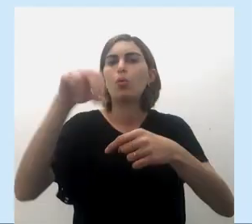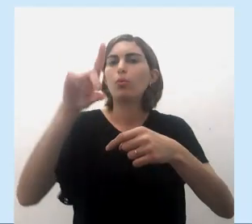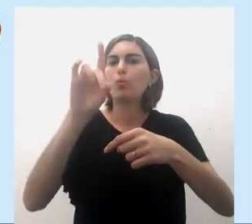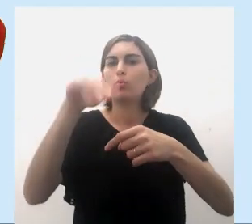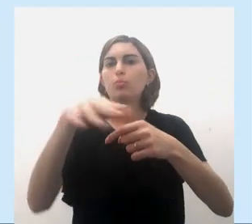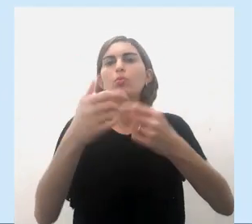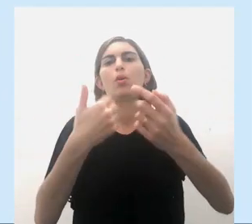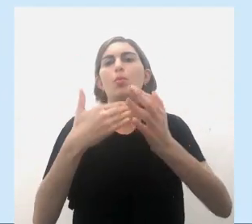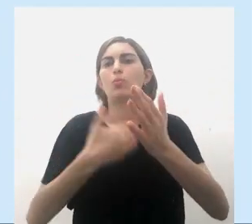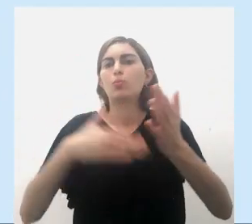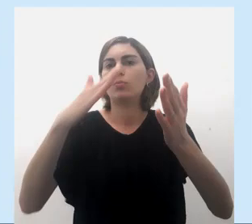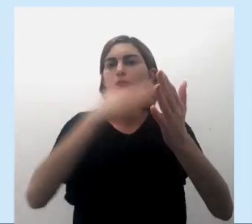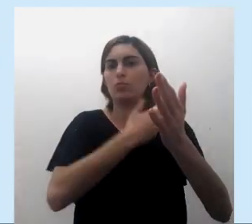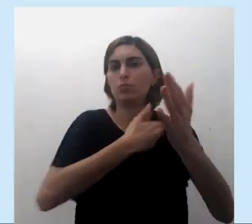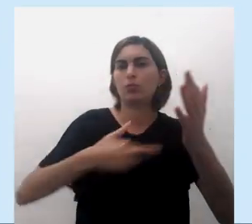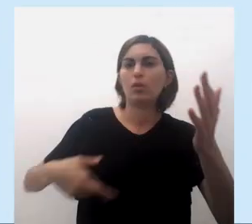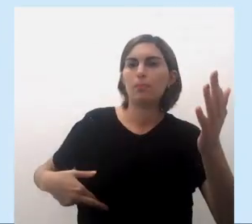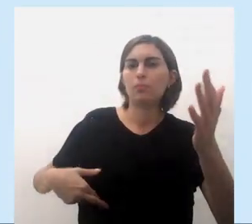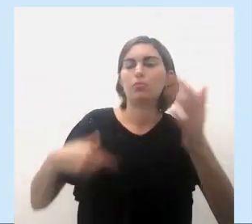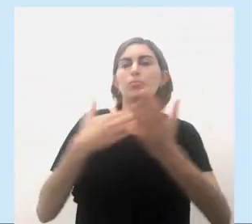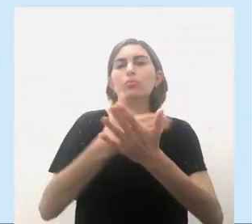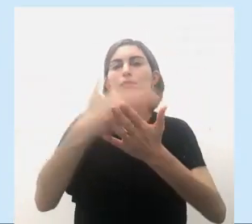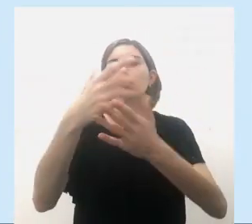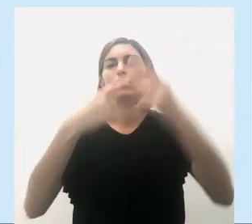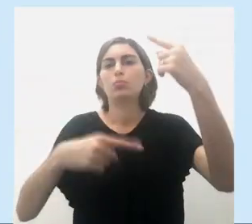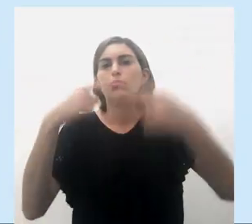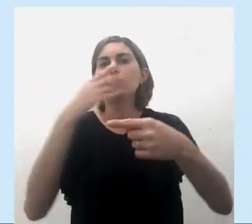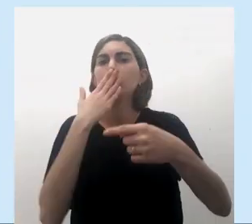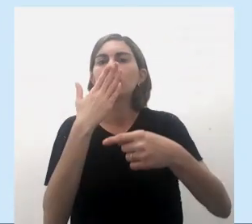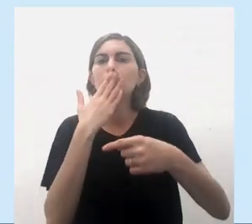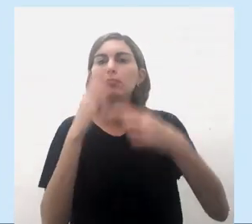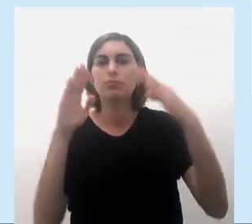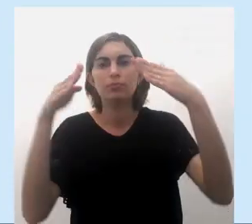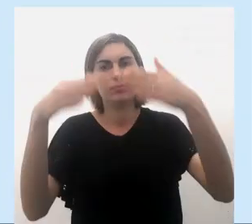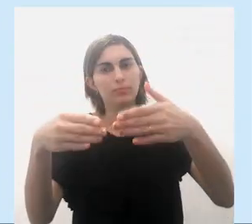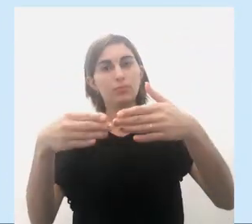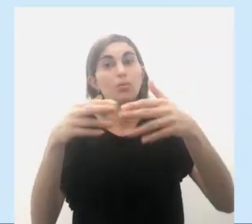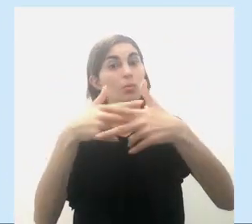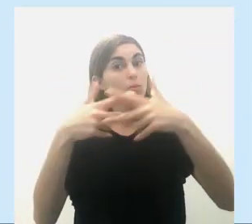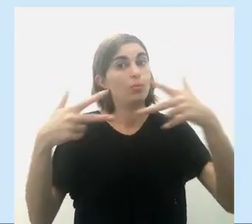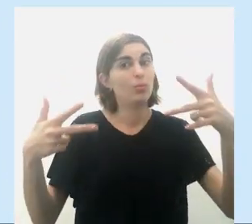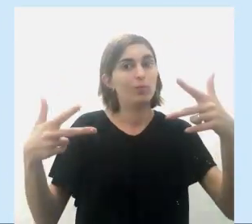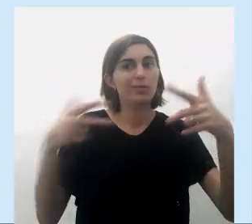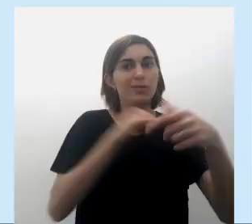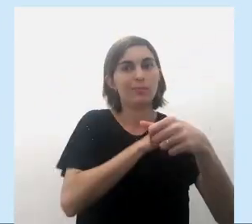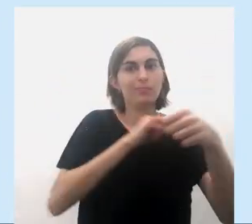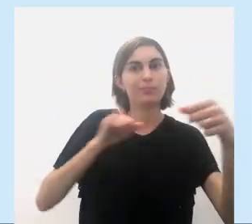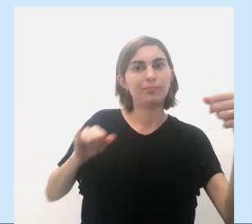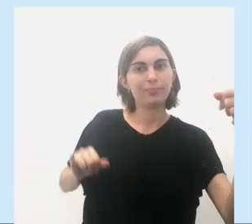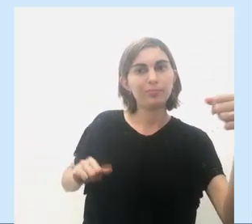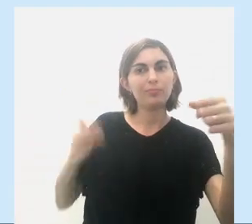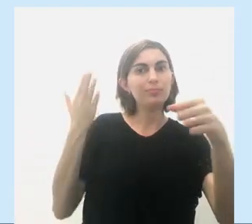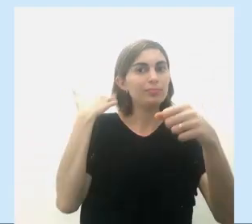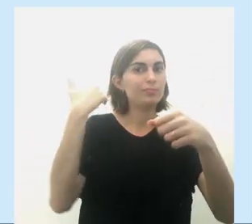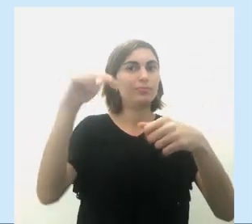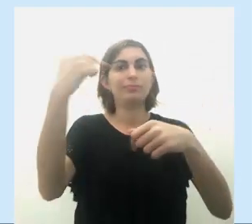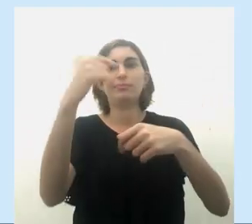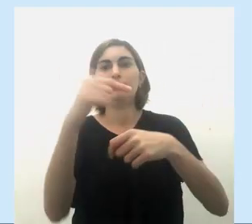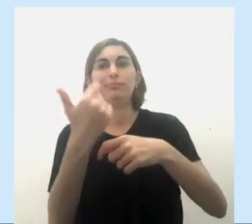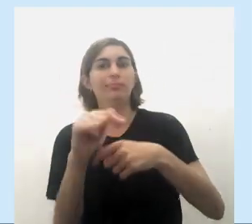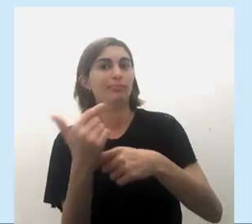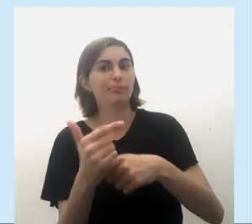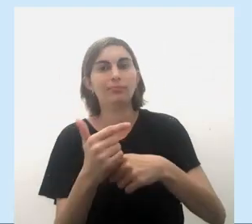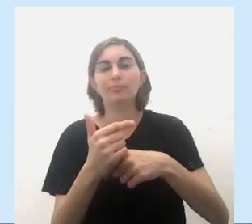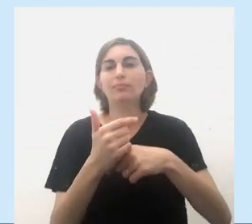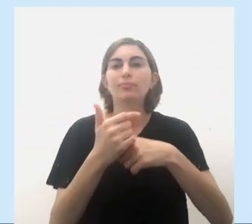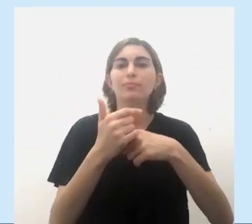a partir da República, o início de uma política indigenista, coisa que no Império não se teve,